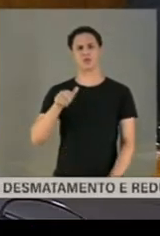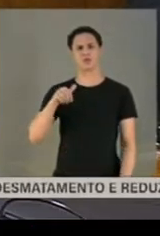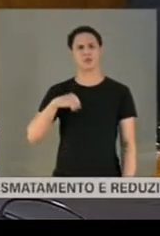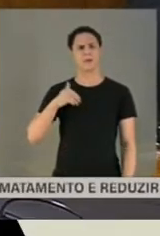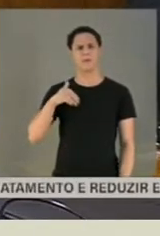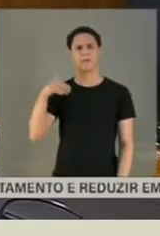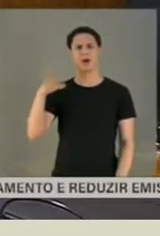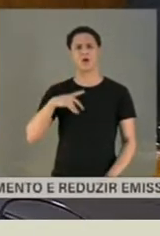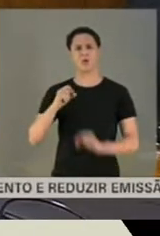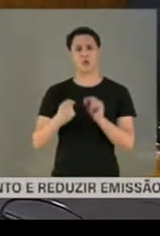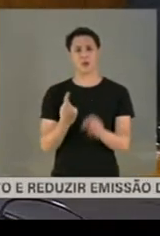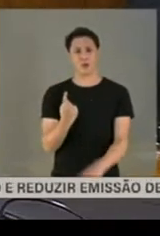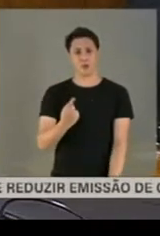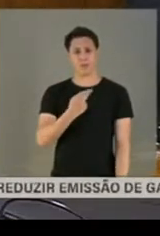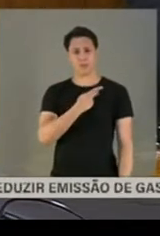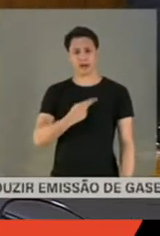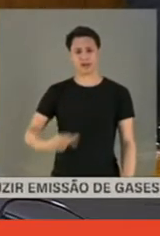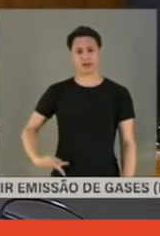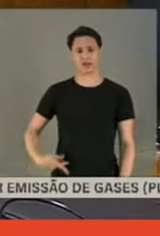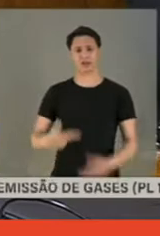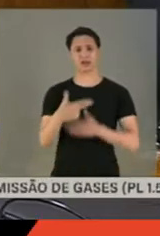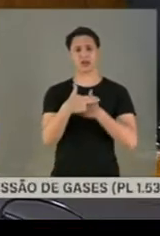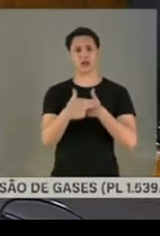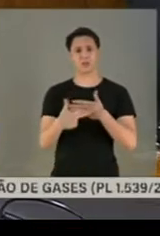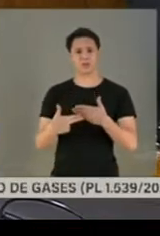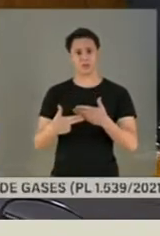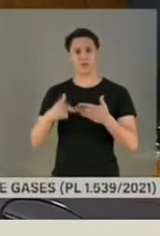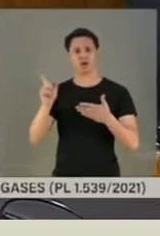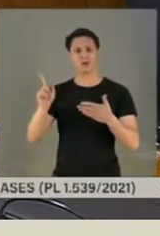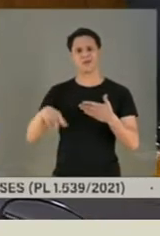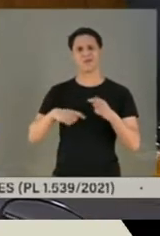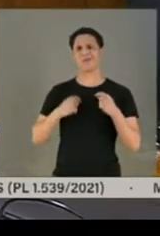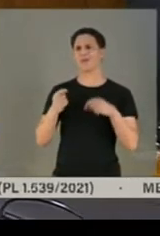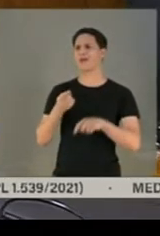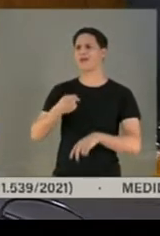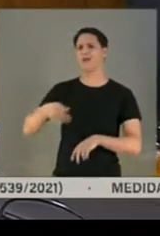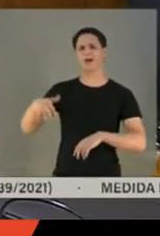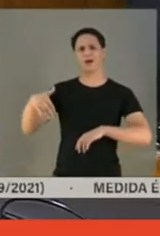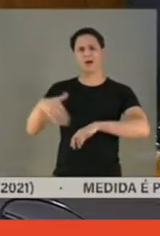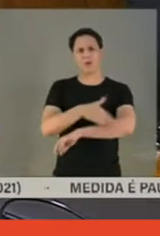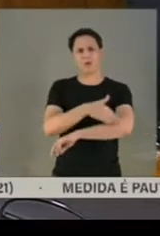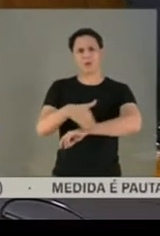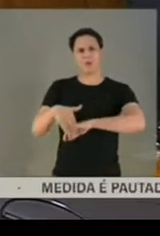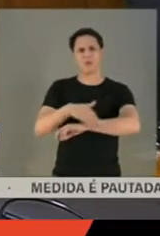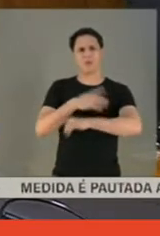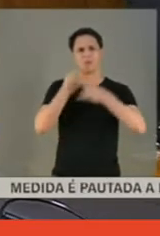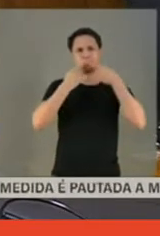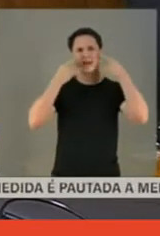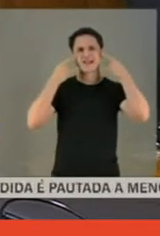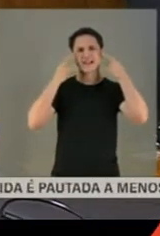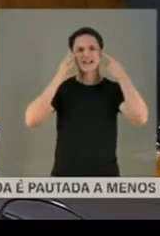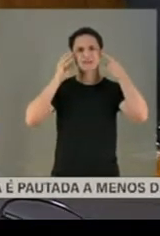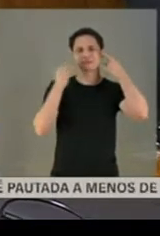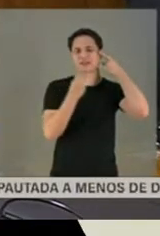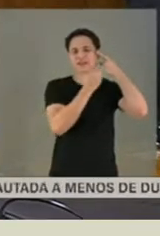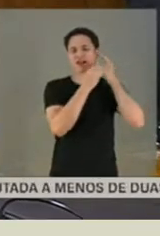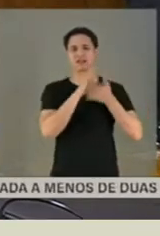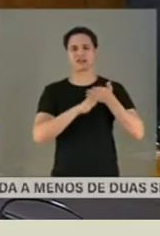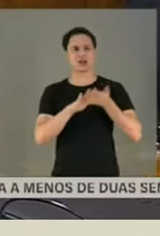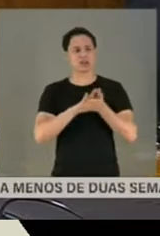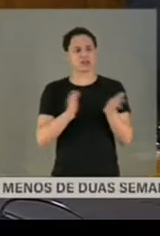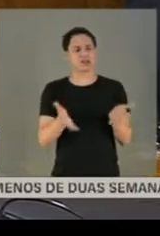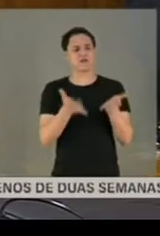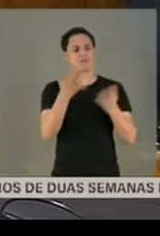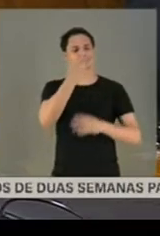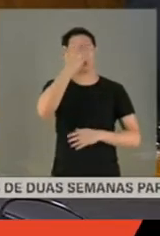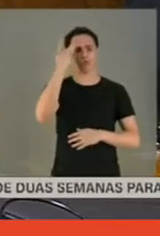um presidente da República vá à rua sem máscara e incentiva enquanto a